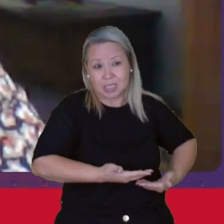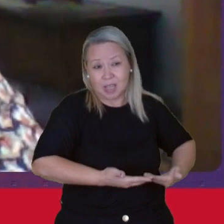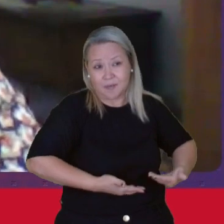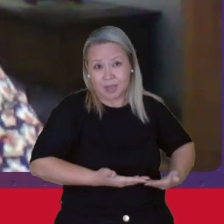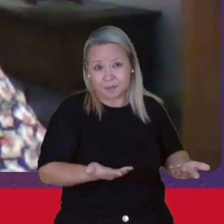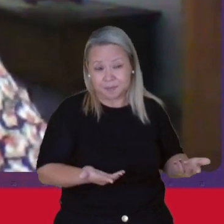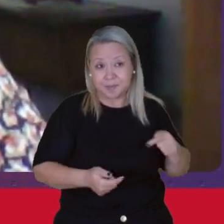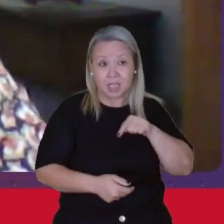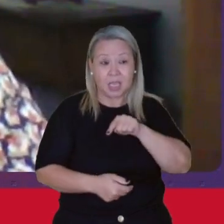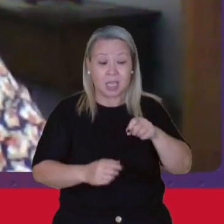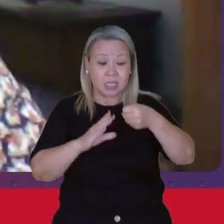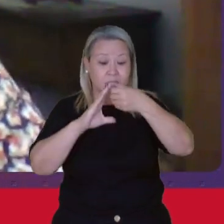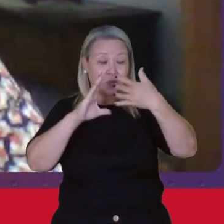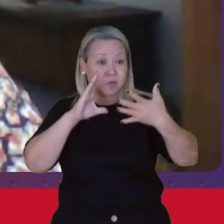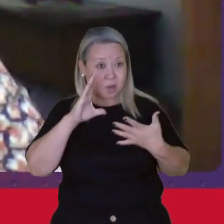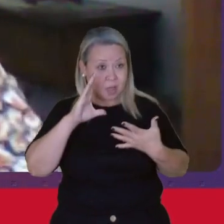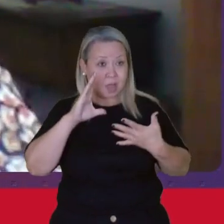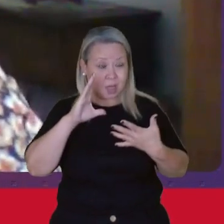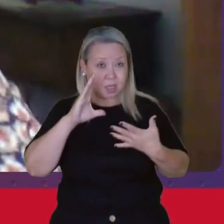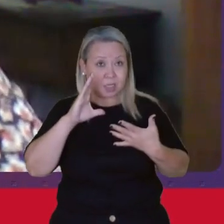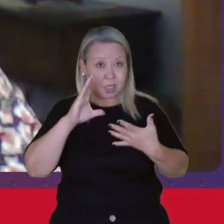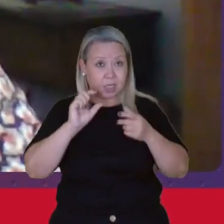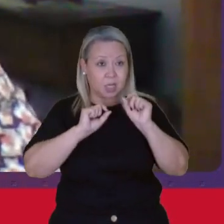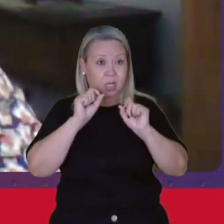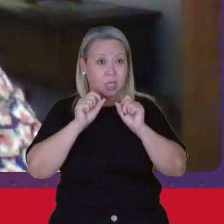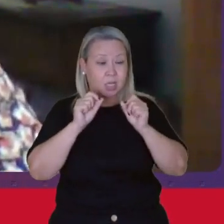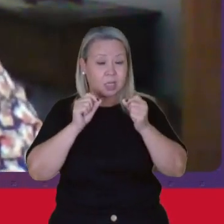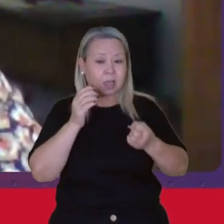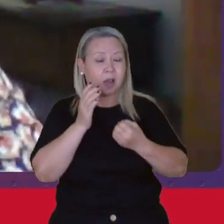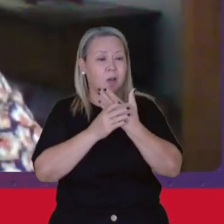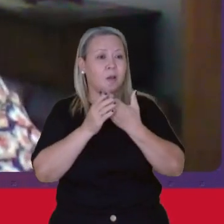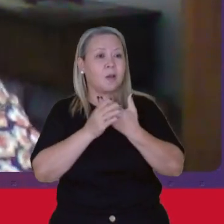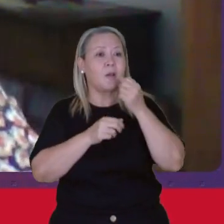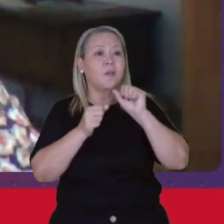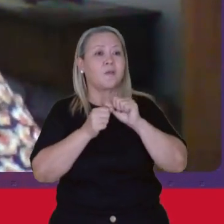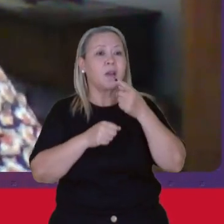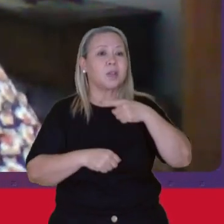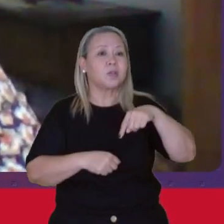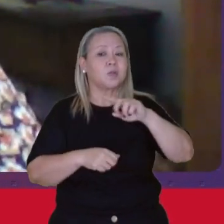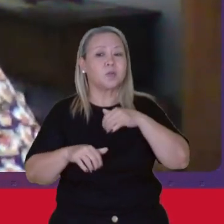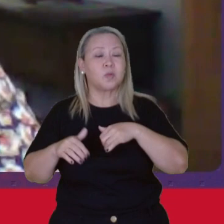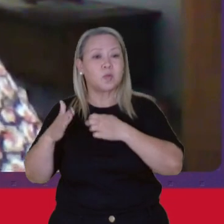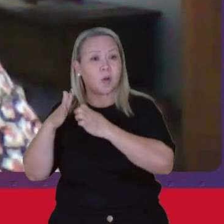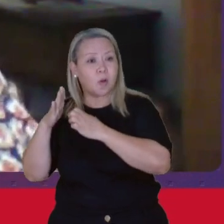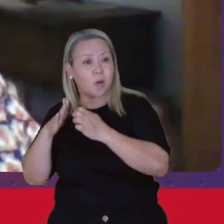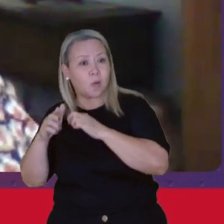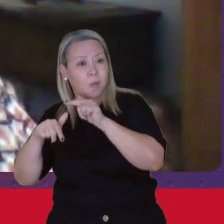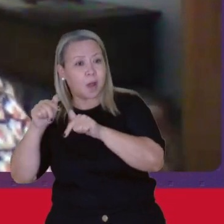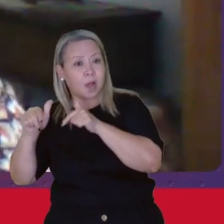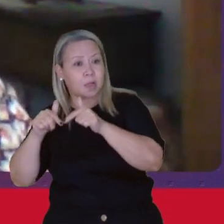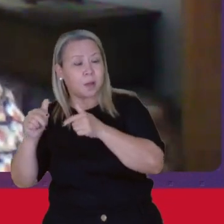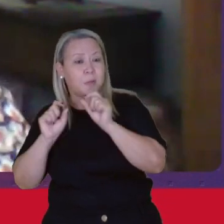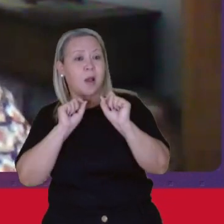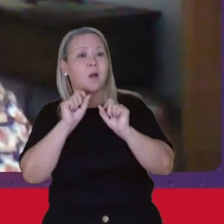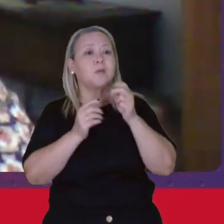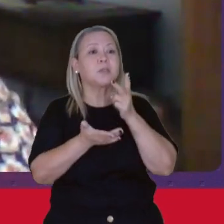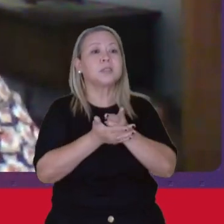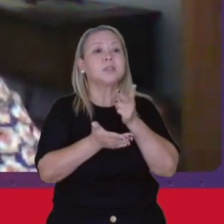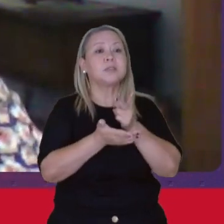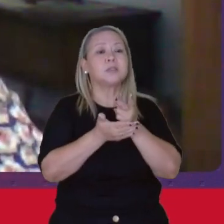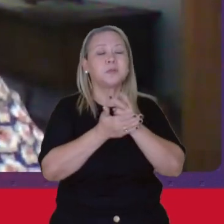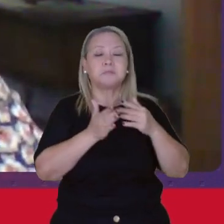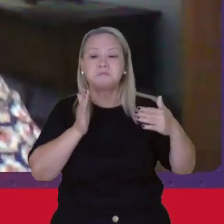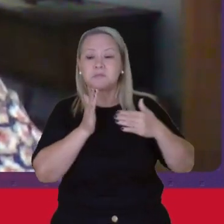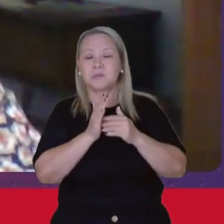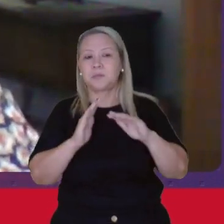Isso é uma característica Constitutiva do nosso mercado de trabalho Que se mantém até